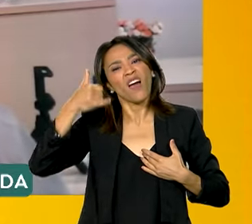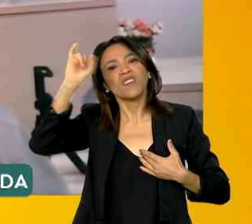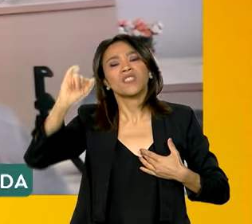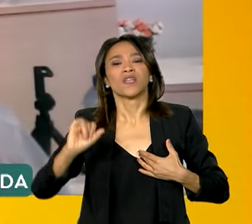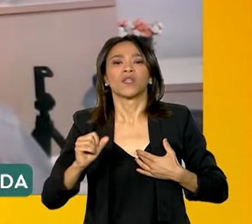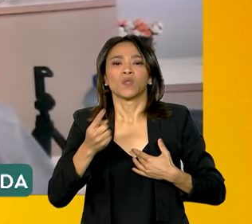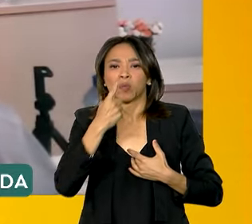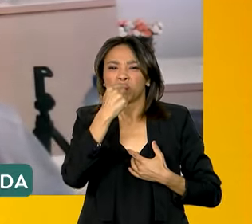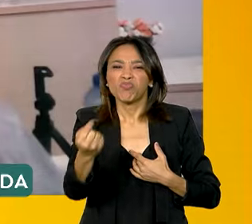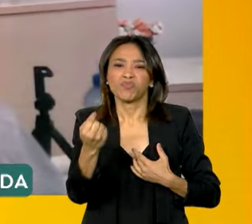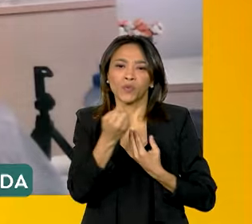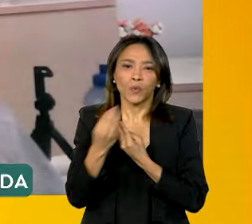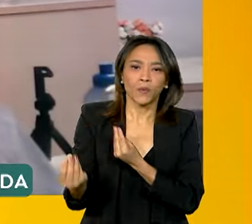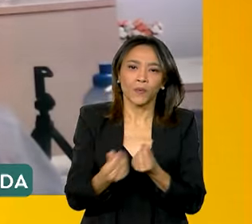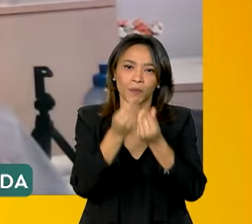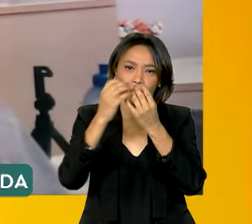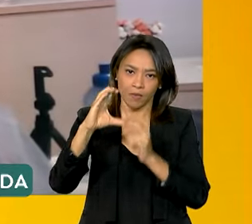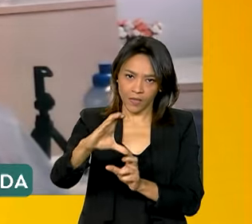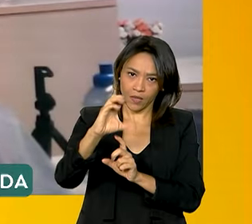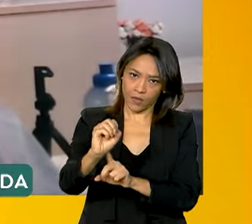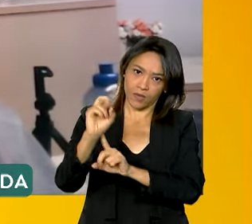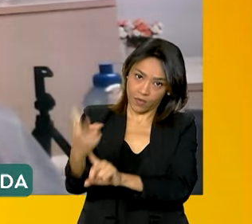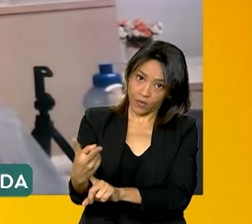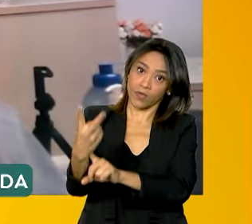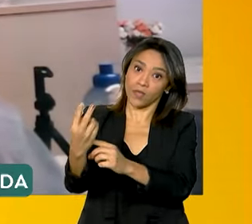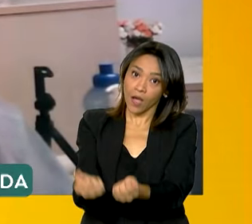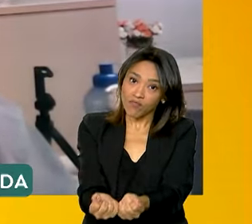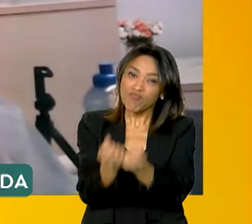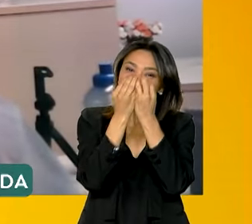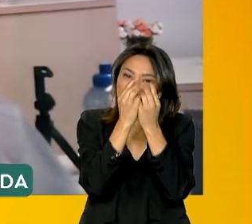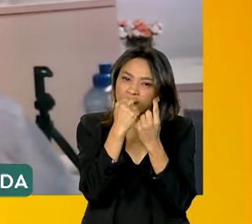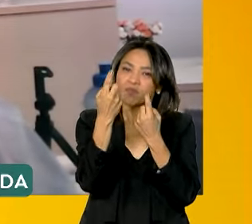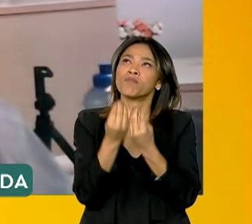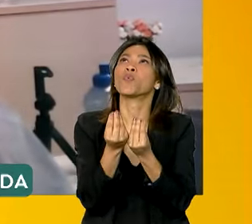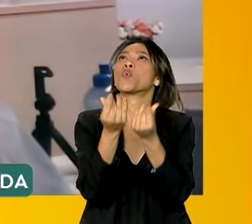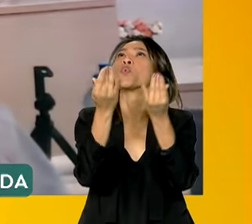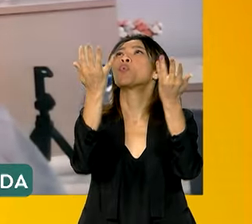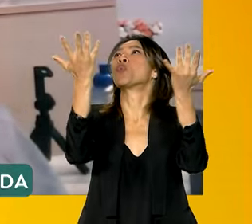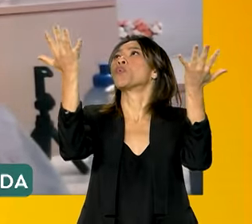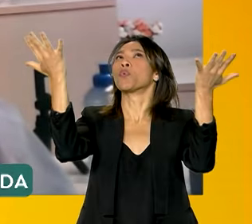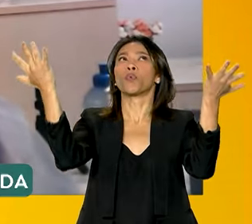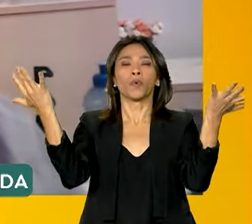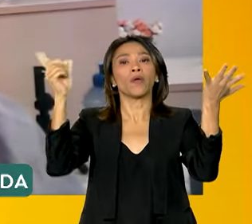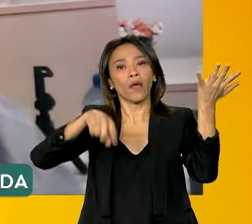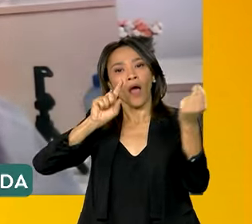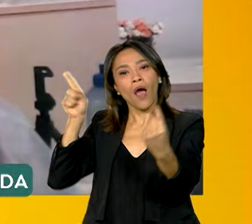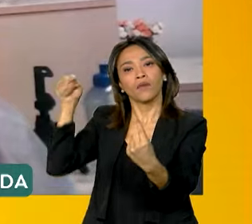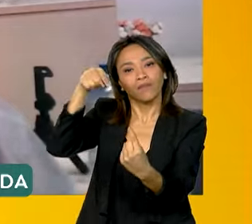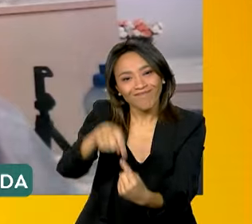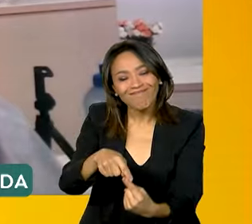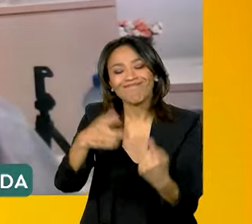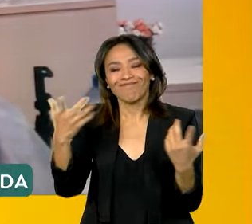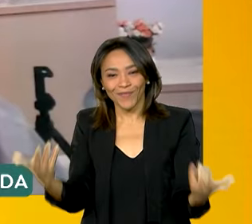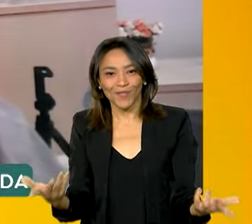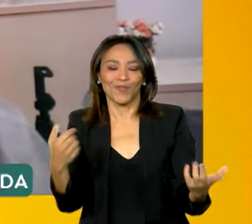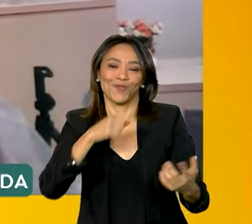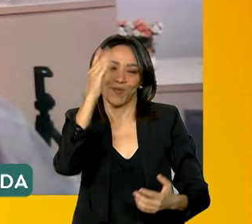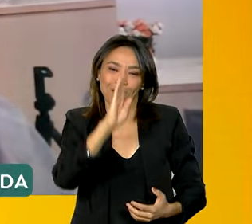carbono, de gás carbônico na atmosfera, que é uma das metas que o Brasil tem que cumprir nas questões de